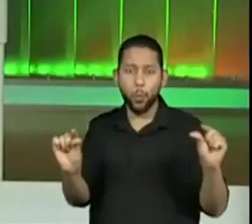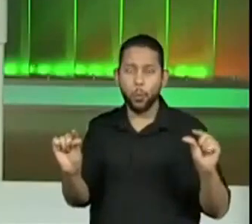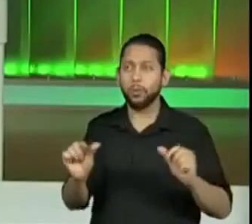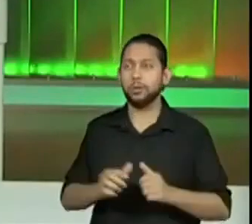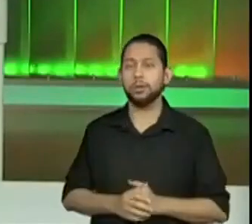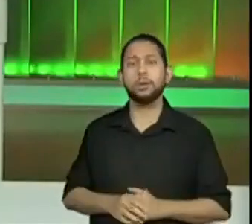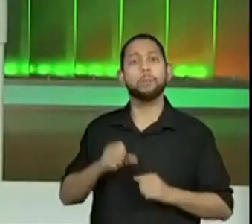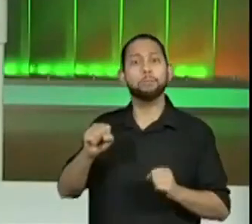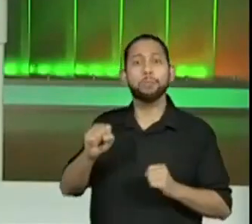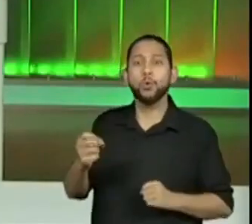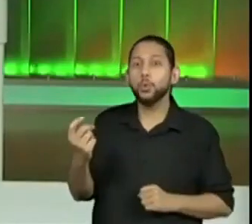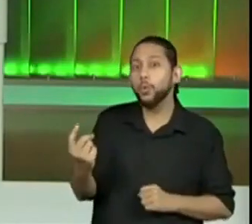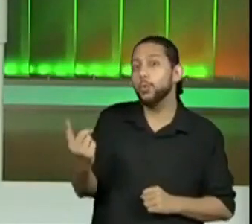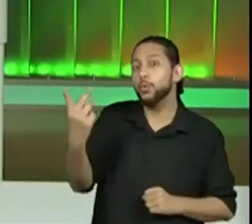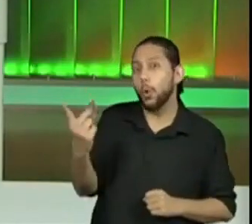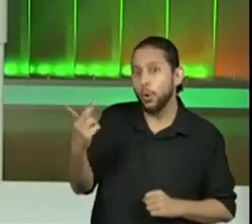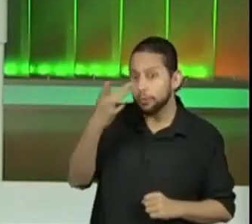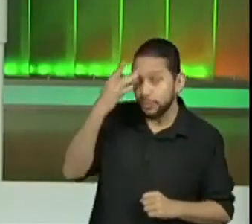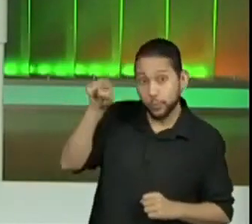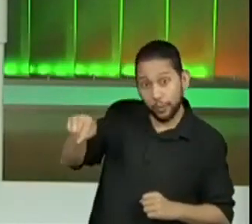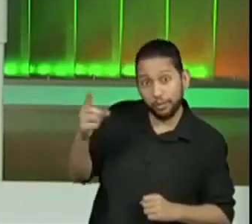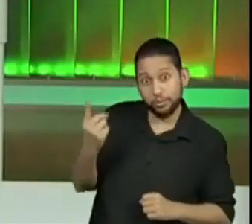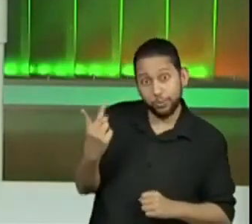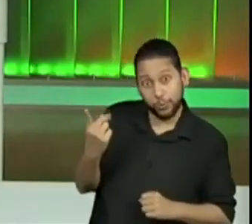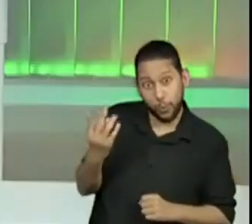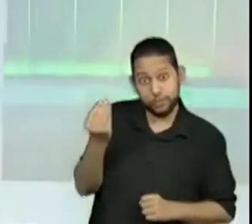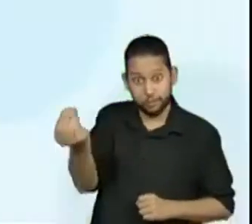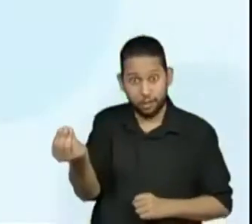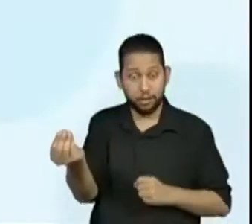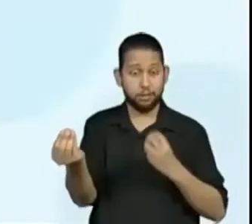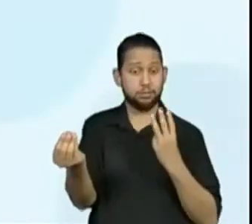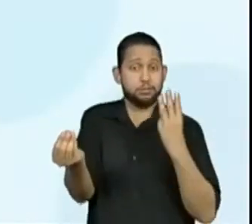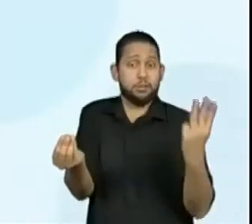para uma pessoa e 3 para outra. Pode ser também.